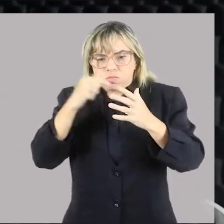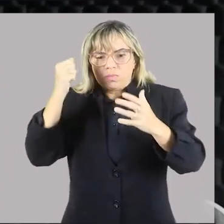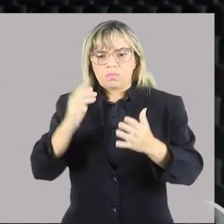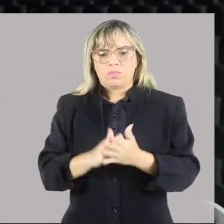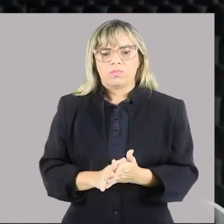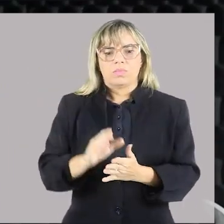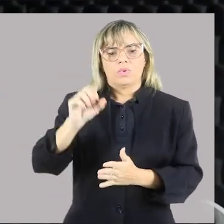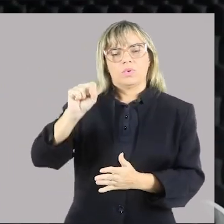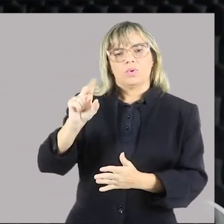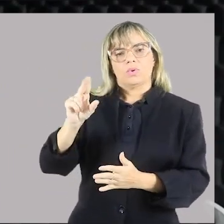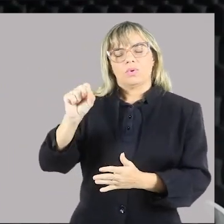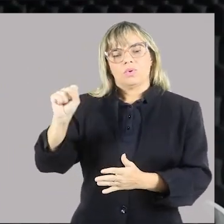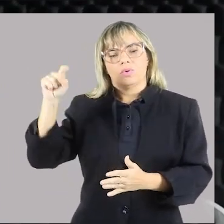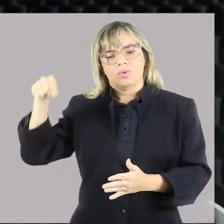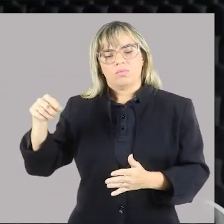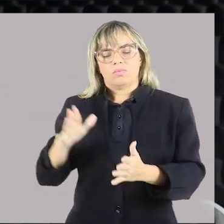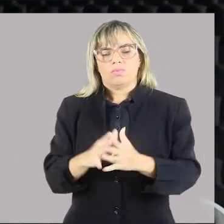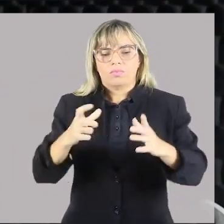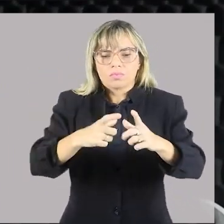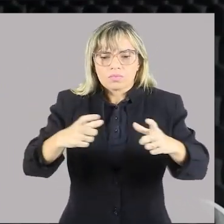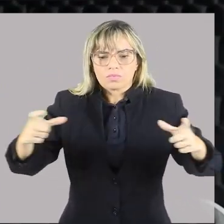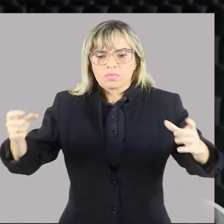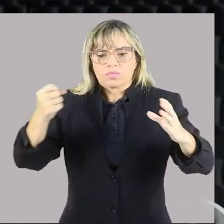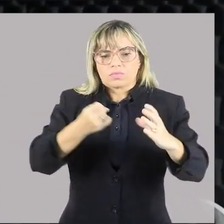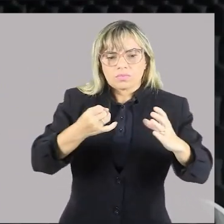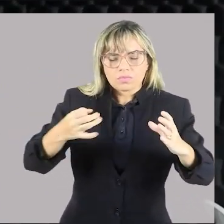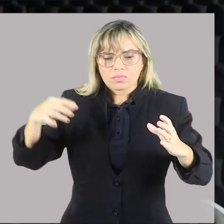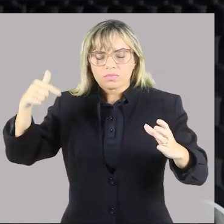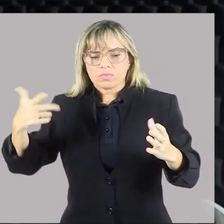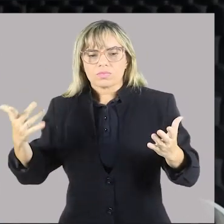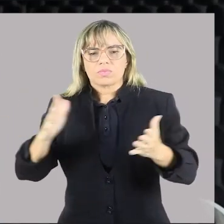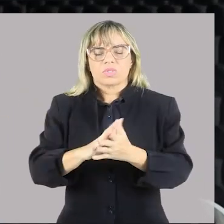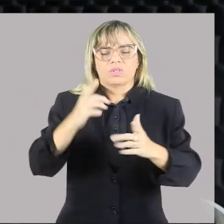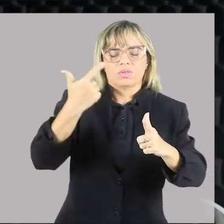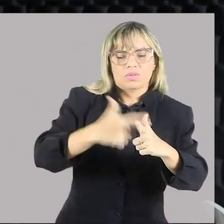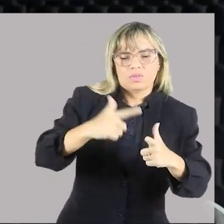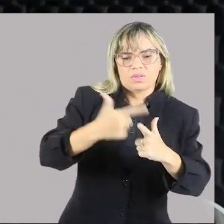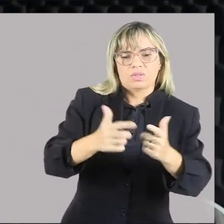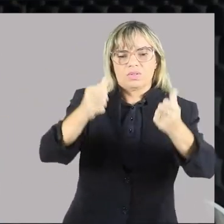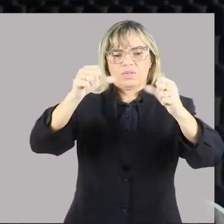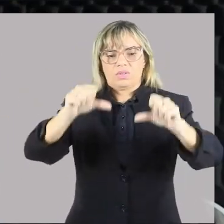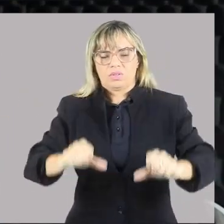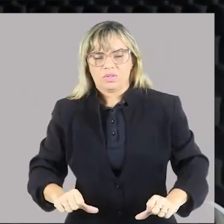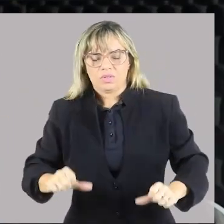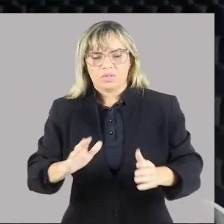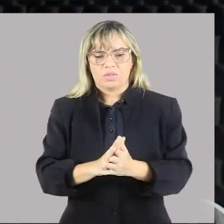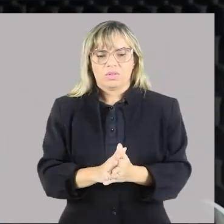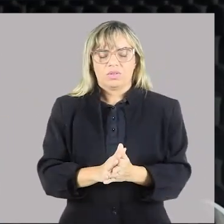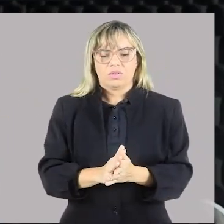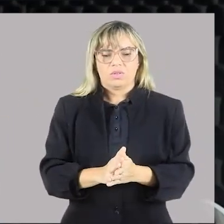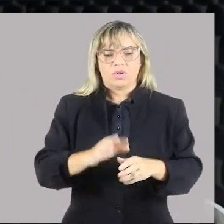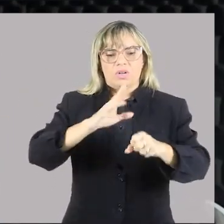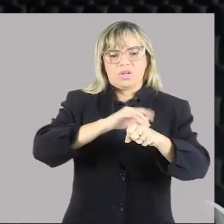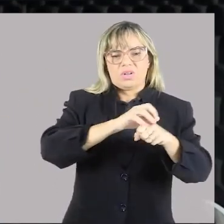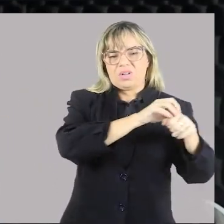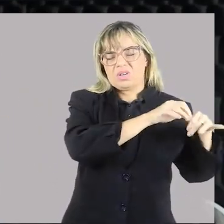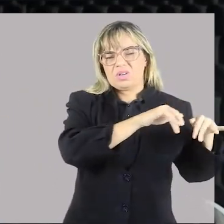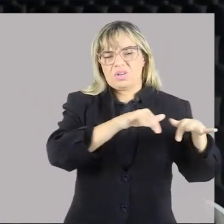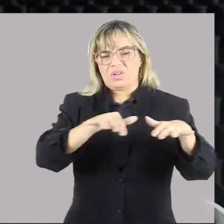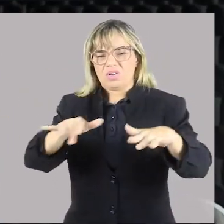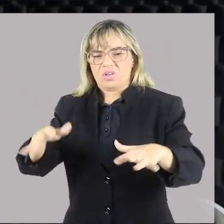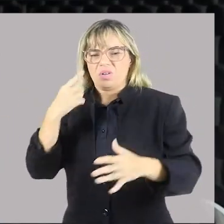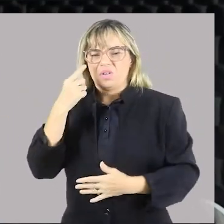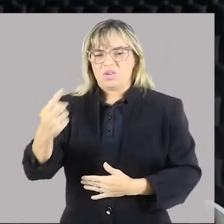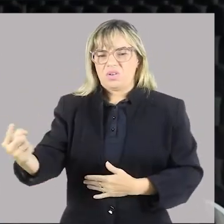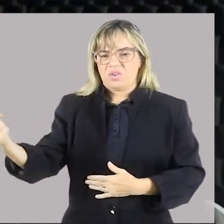É um dos grandes gargalos que se tem ainda. As epidemias a serem combatidas, como a dengue,